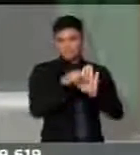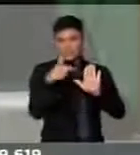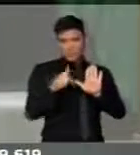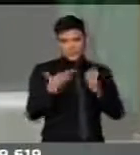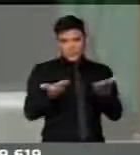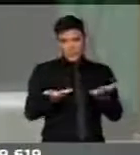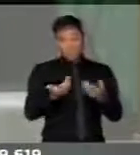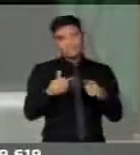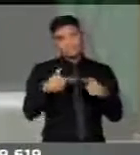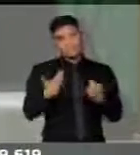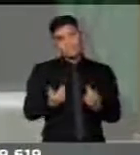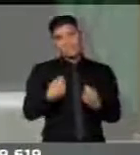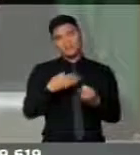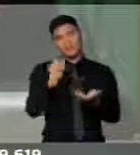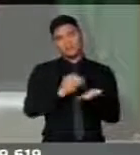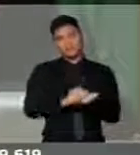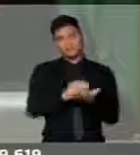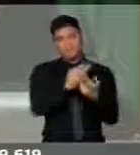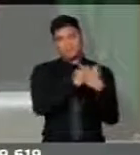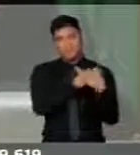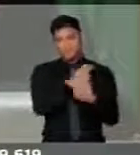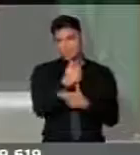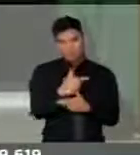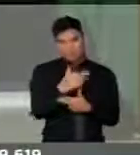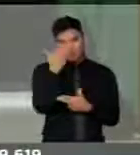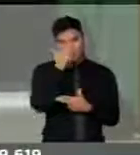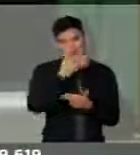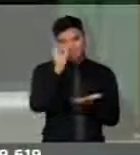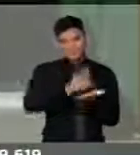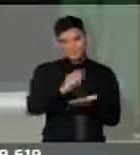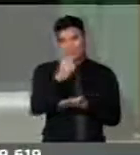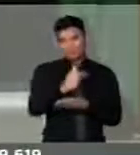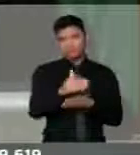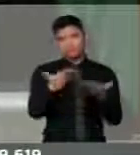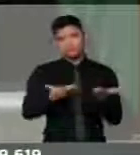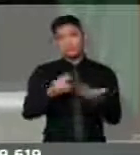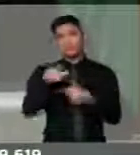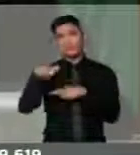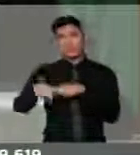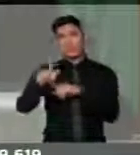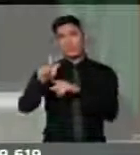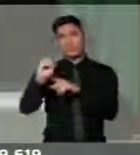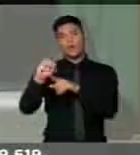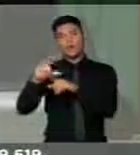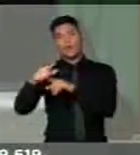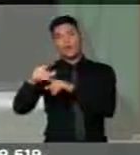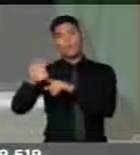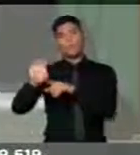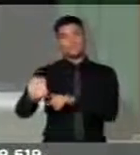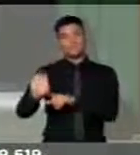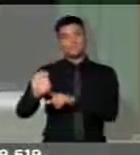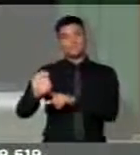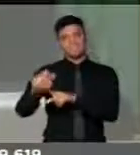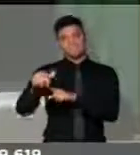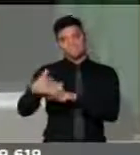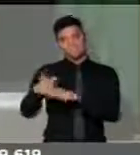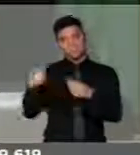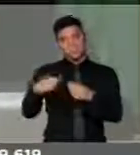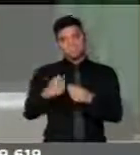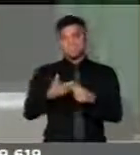responsabilidade, então, evidentemente, nós estamos na frente de um golpe institucional. Eles têm que responder por isso, senhor presidente.